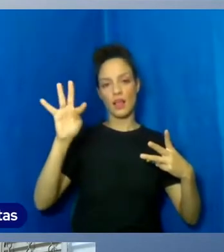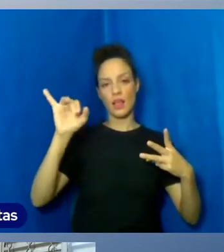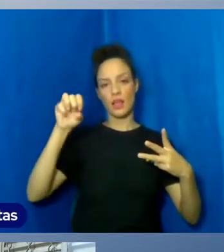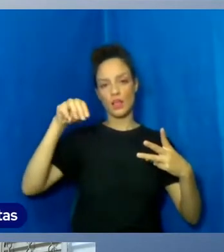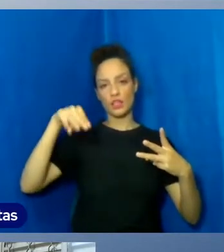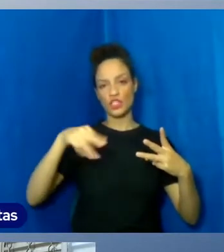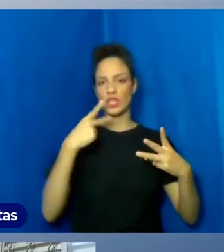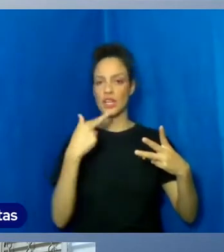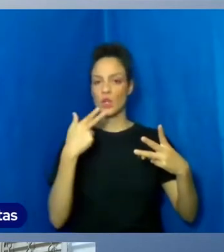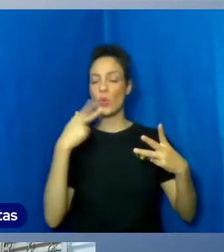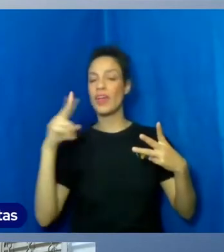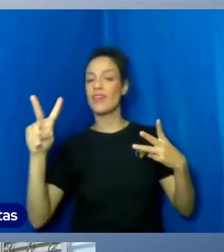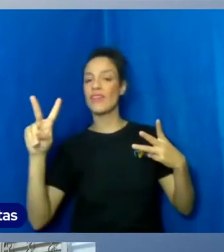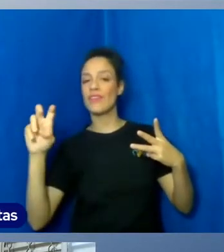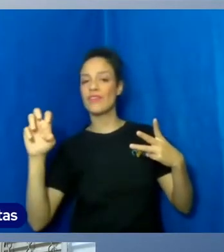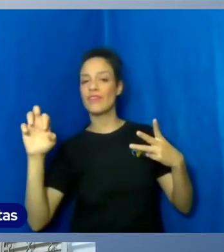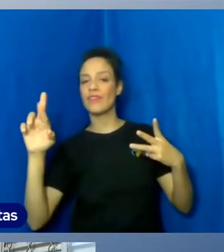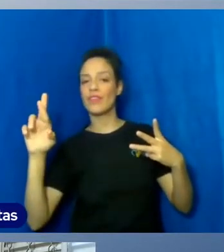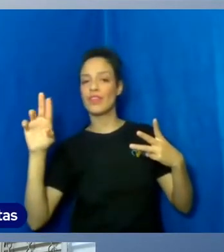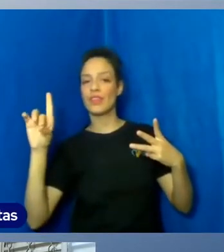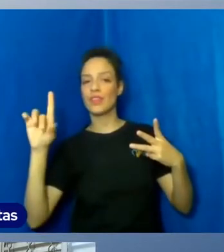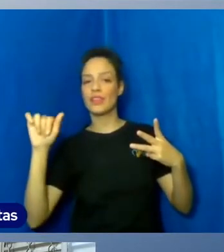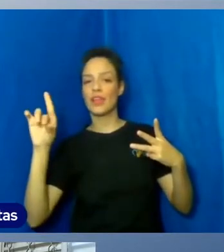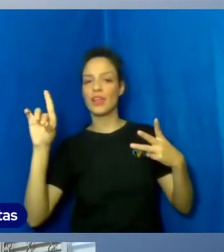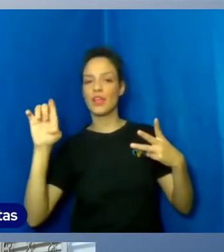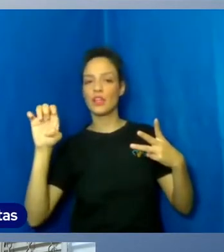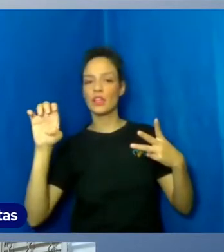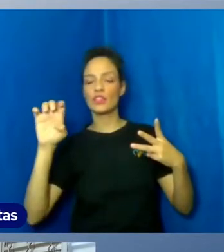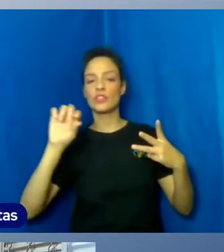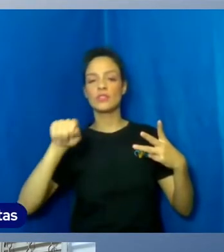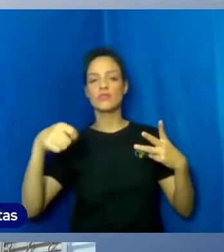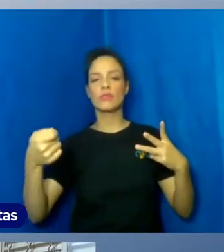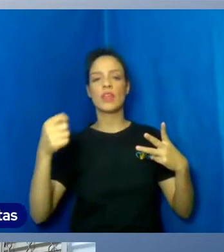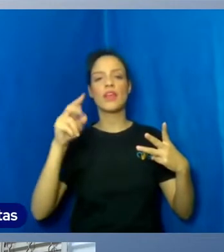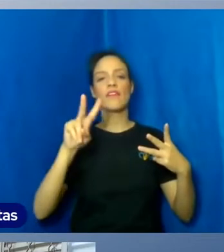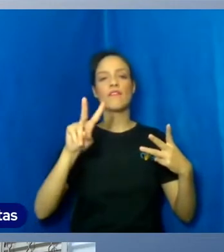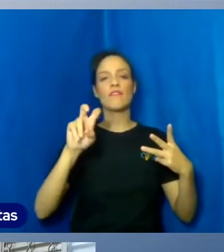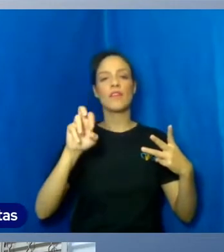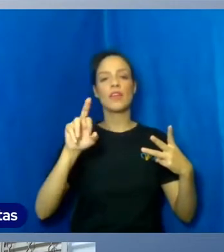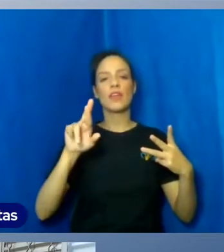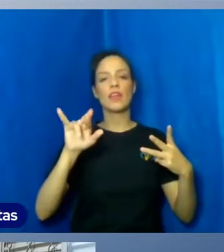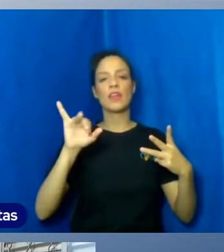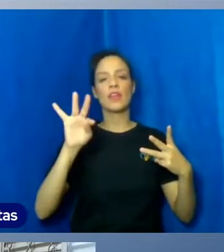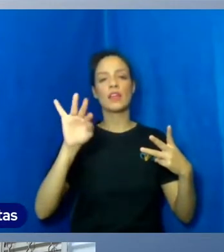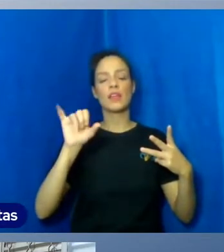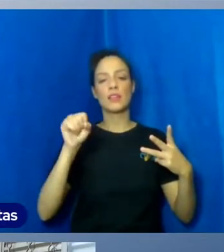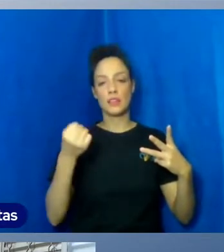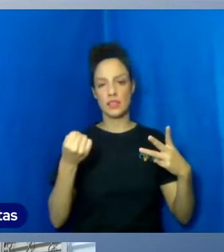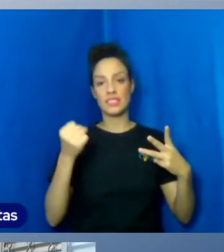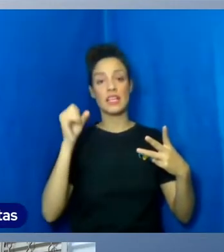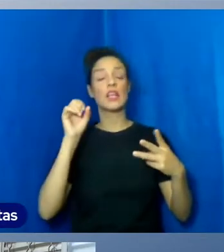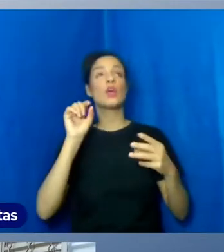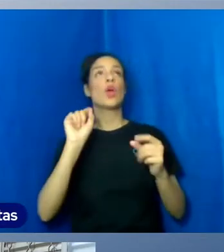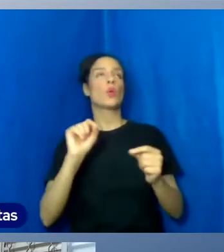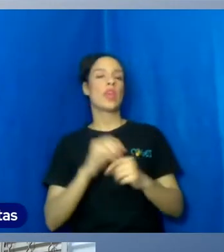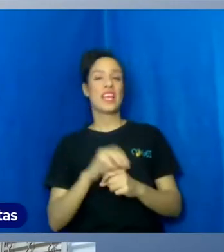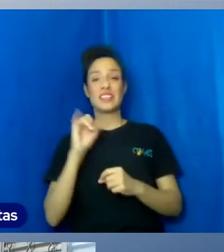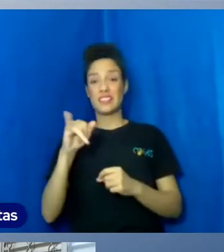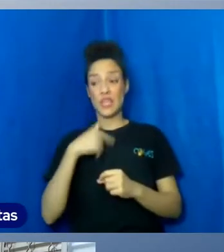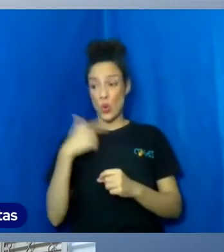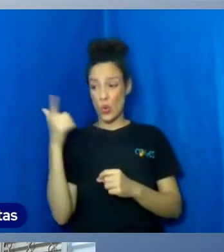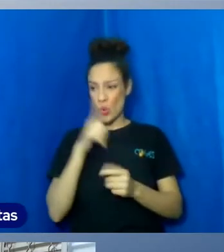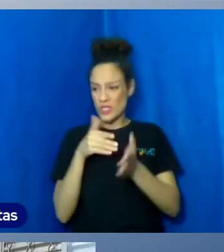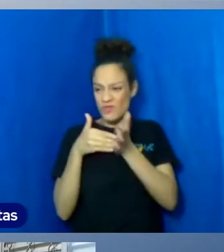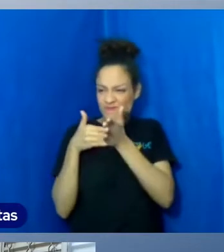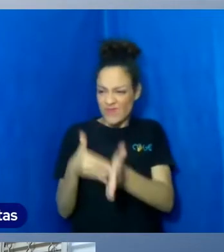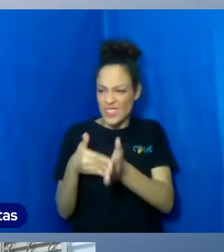representar um ato acontecido. Uma coisa que aconteceu, se eu consigo contar aquilo de maneira exata, então isso é